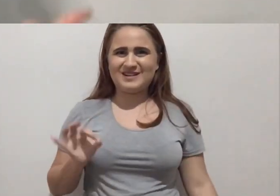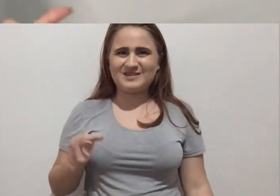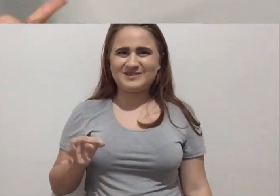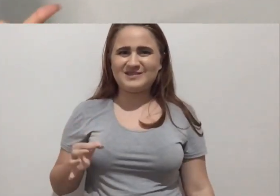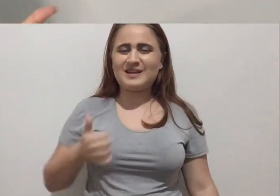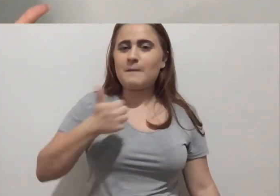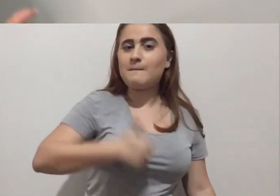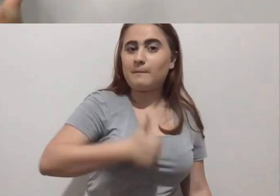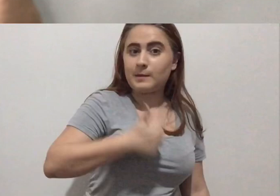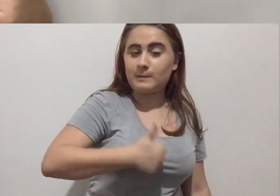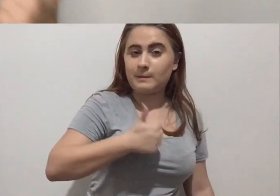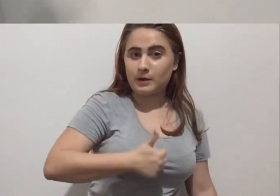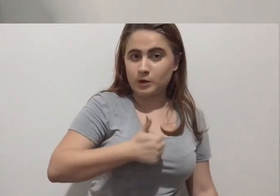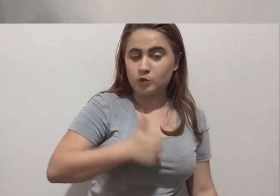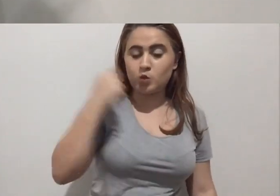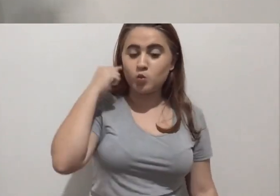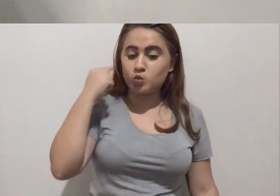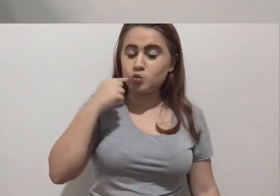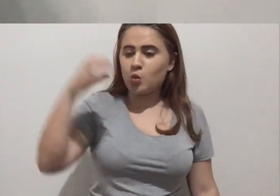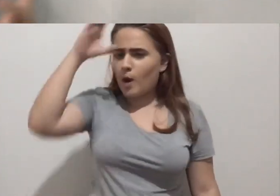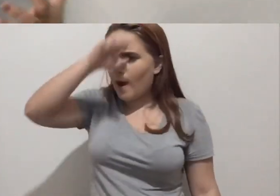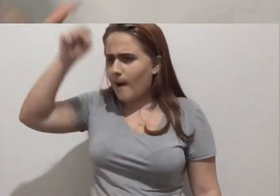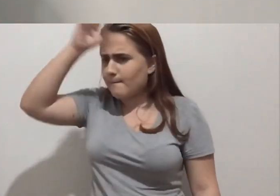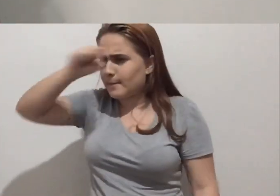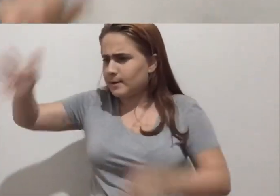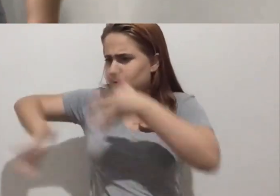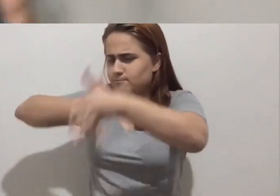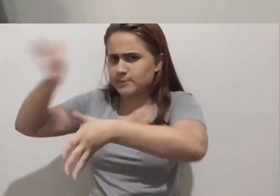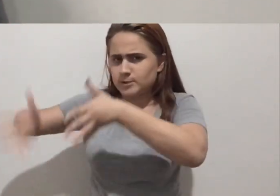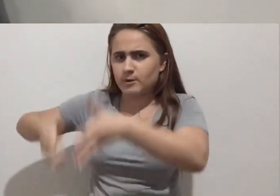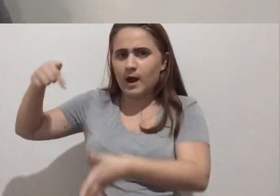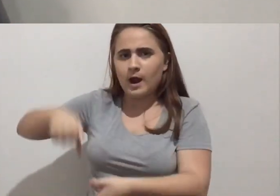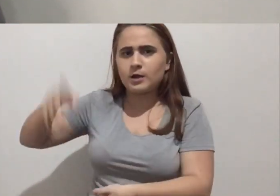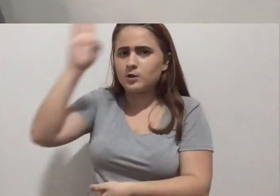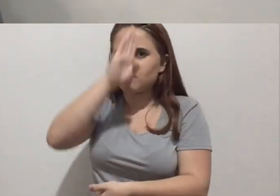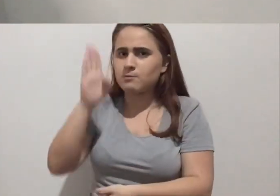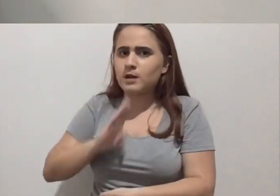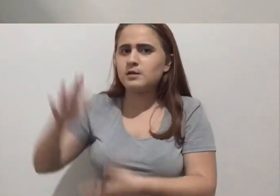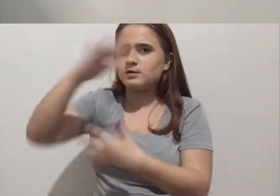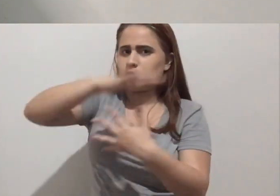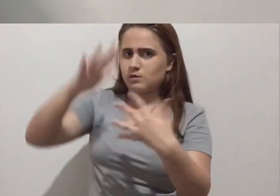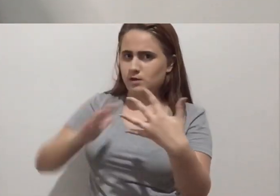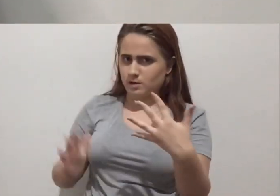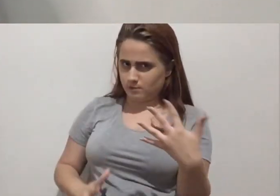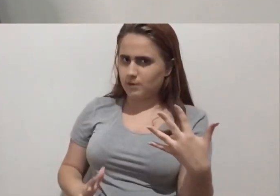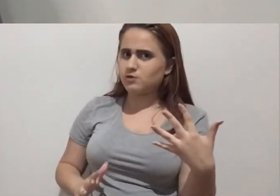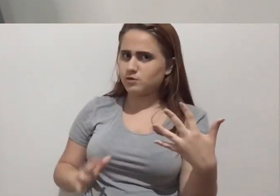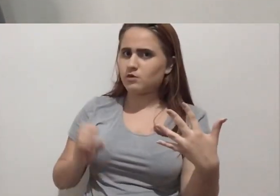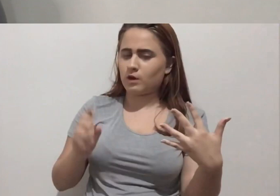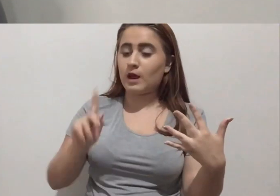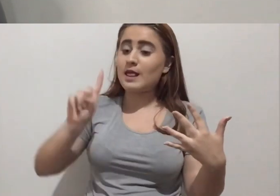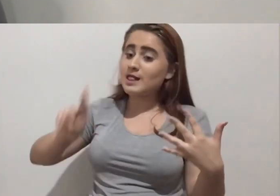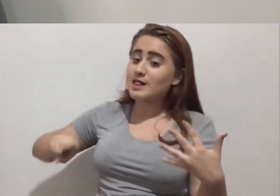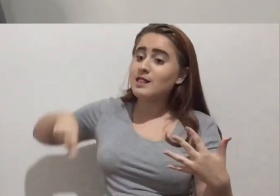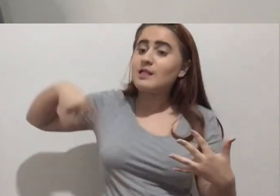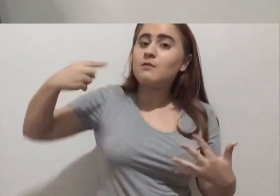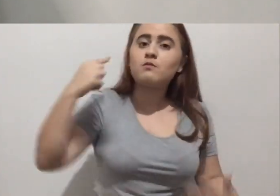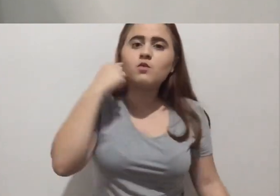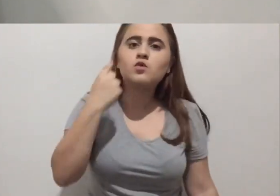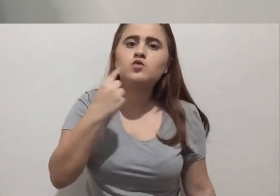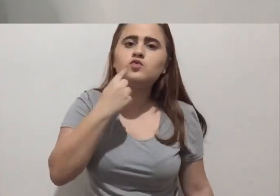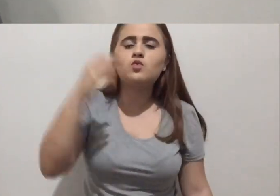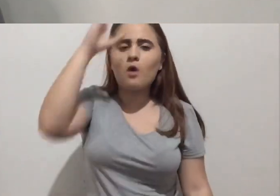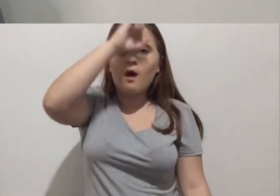primeiro o surdo vai aprender a língua de sinais do país dele, no caso aqui no Brasil, a Libras. E depois o surdo vai